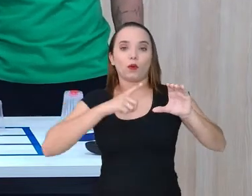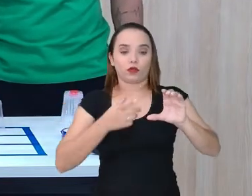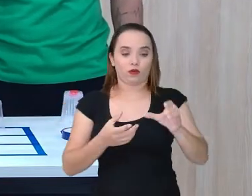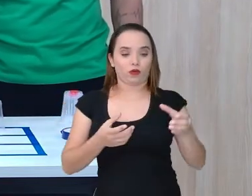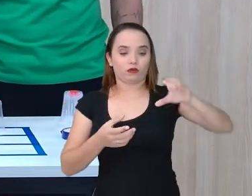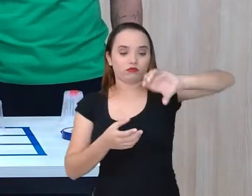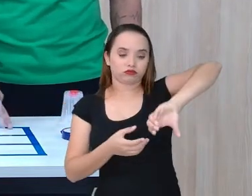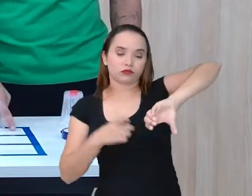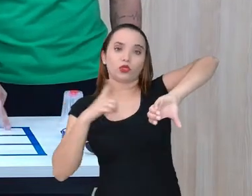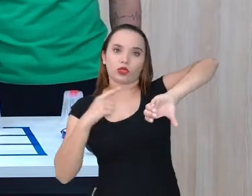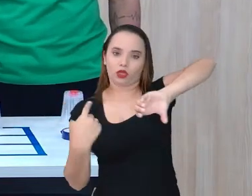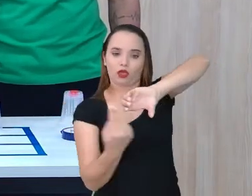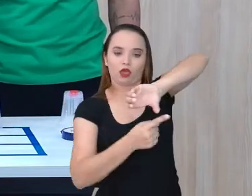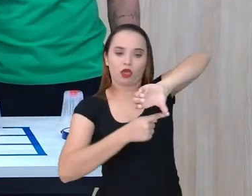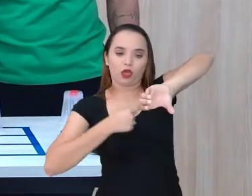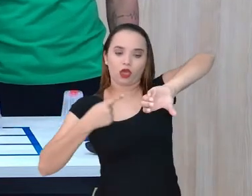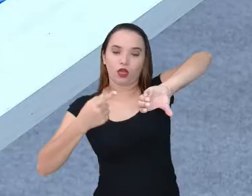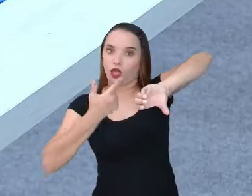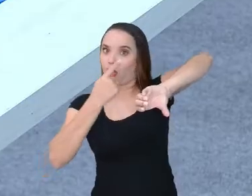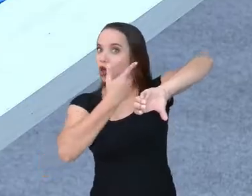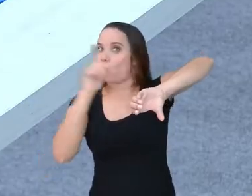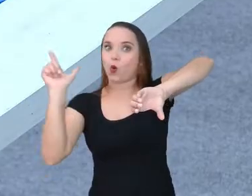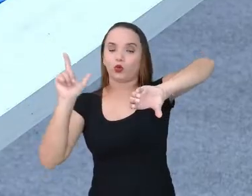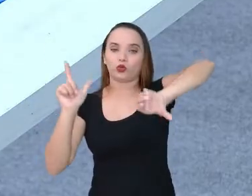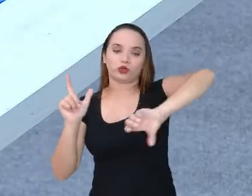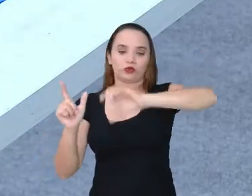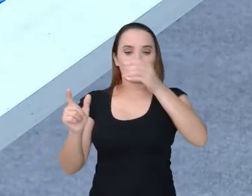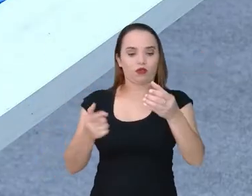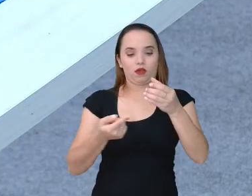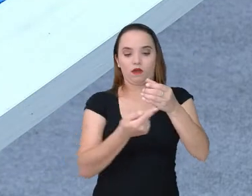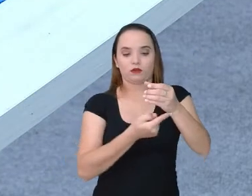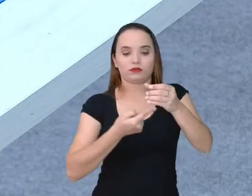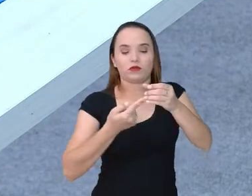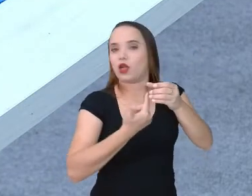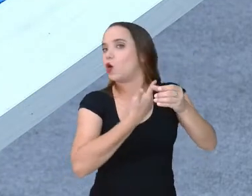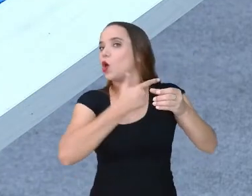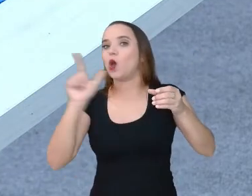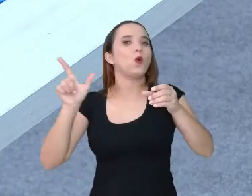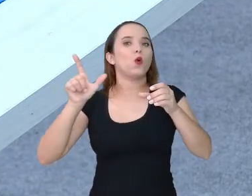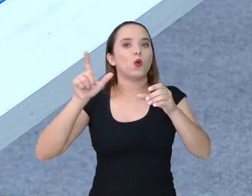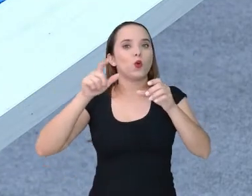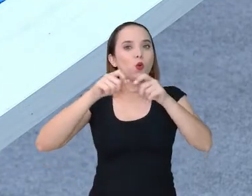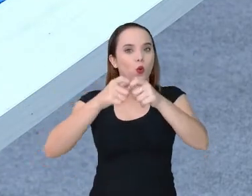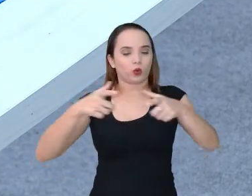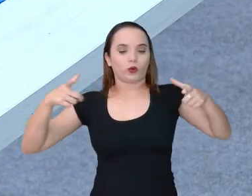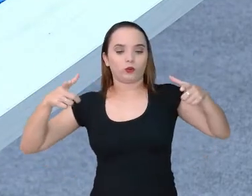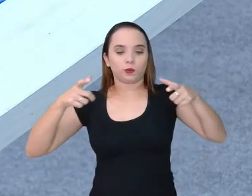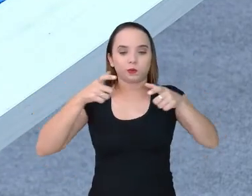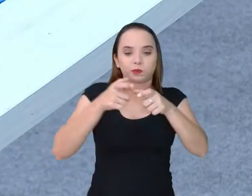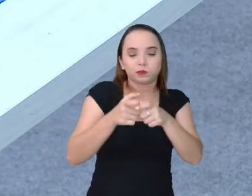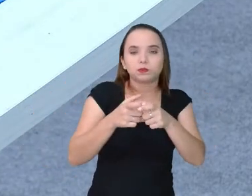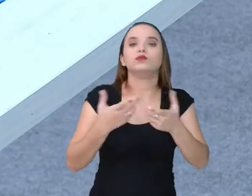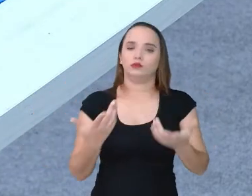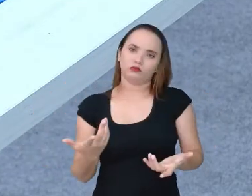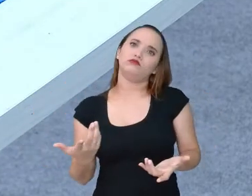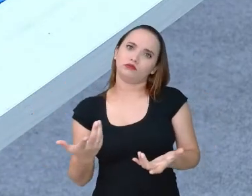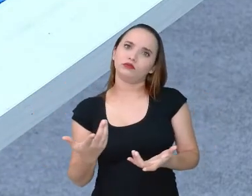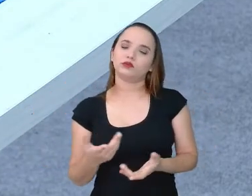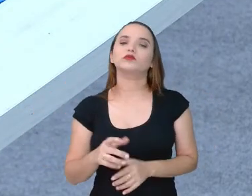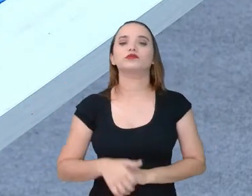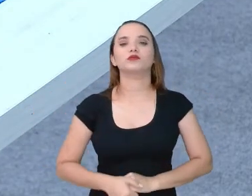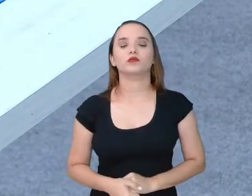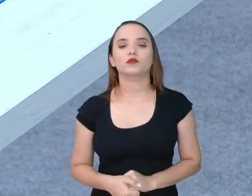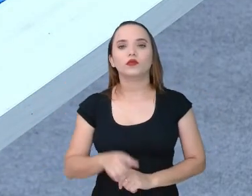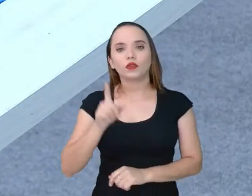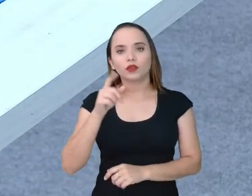de... O círculo tem uma determinada área, né? Se eu virar assim, continua sendo um círculo, mas aí eu tenho uma área diferente. Diferente. Uma ocupação